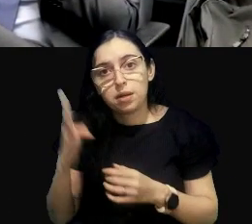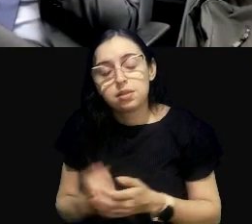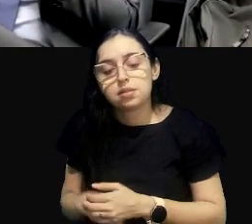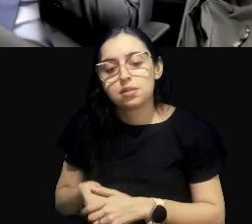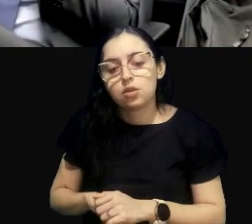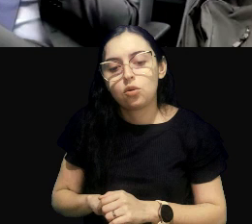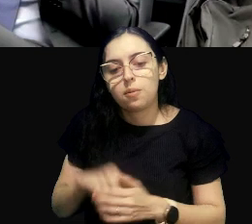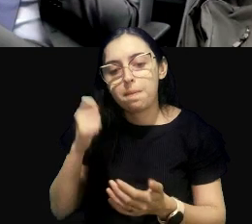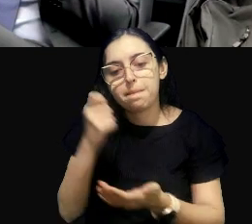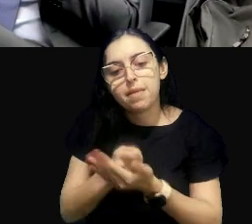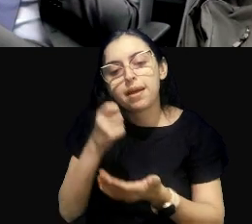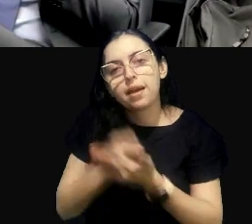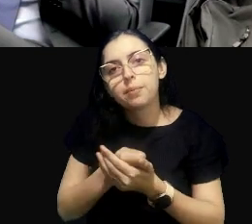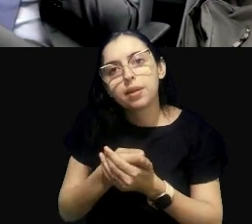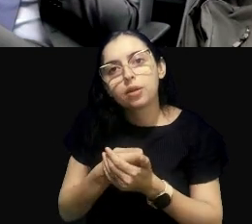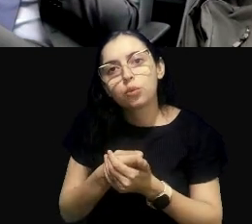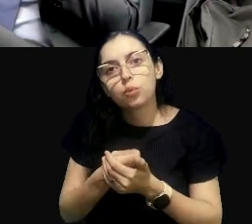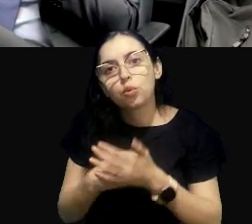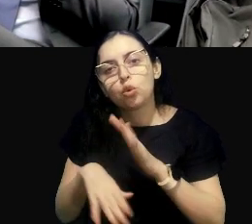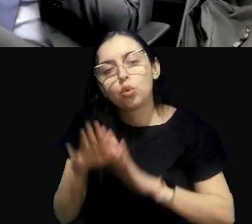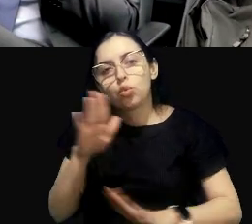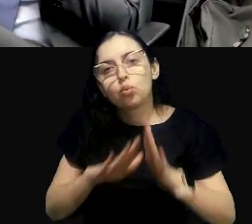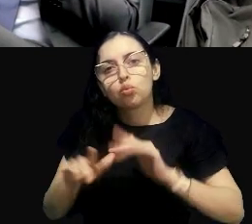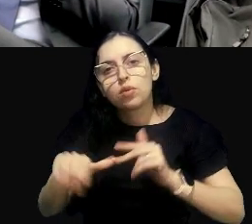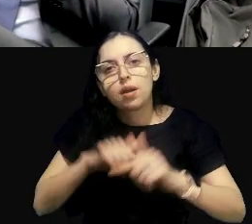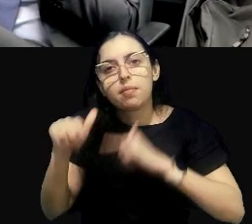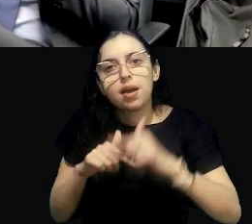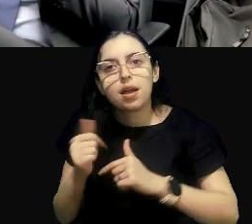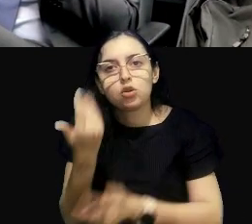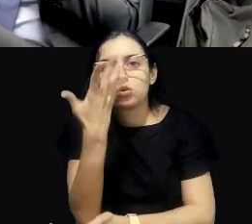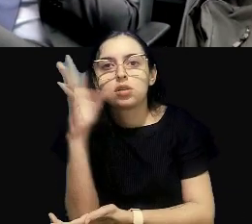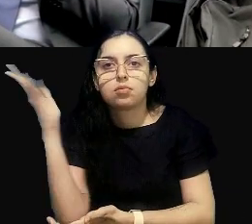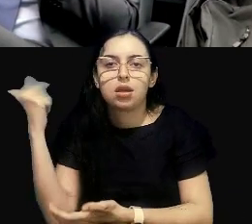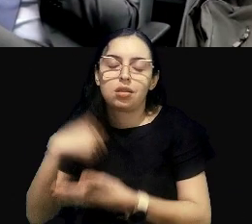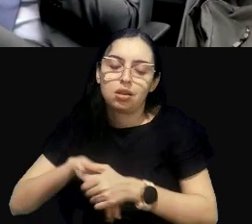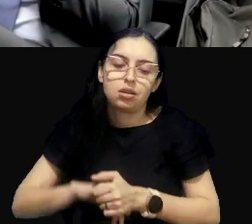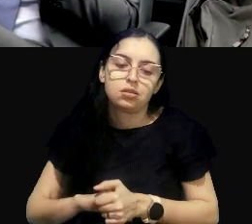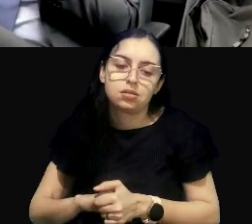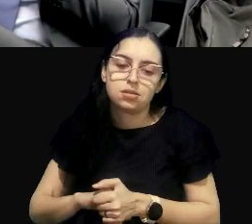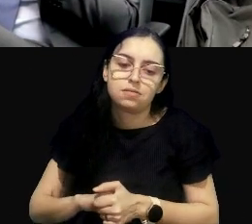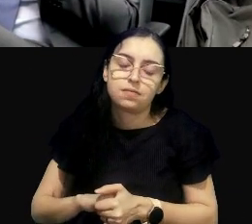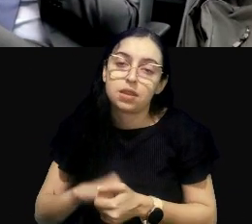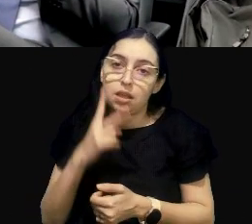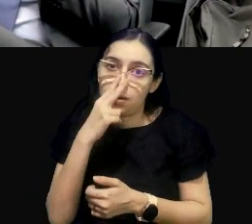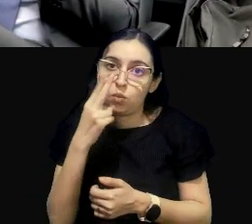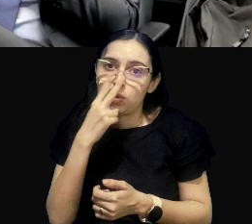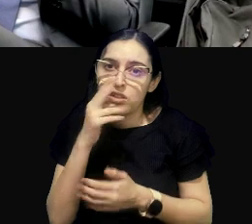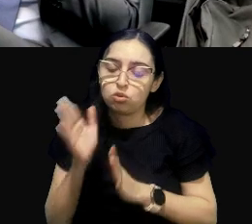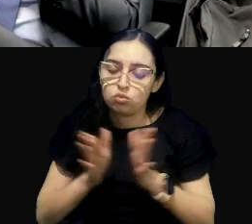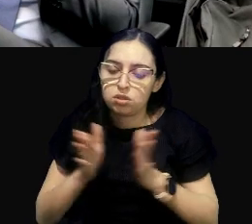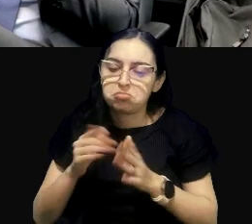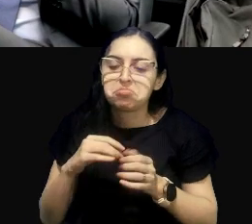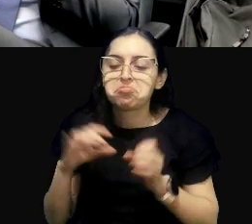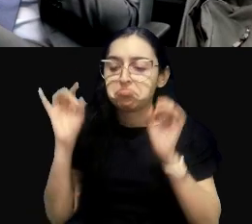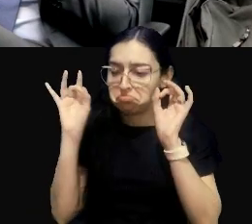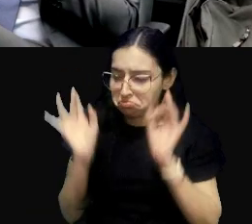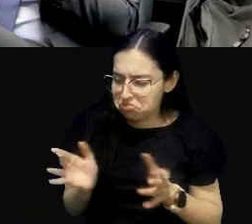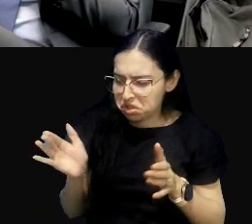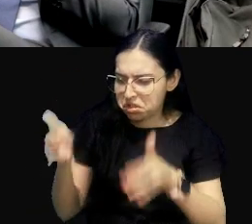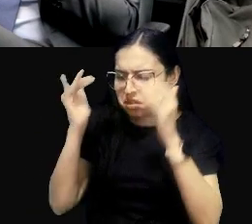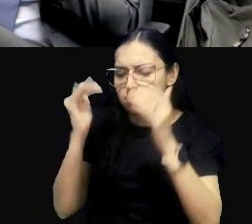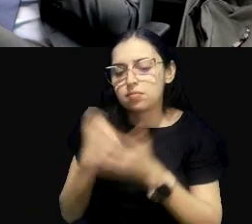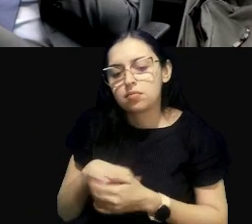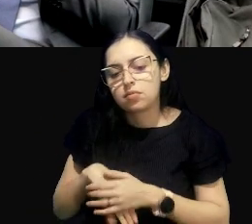é o pagamento por serviços ambientais, então eu acho que essa é uma linha bastante interessante de você